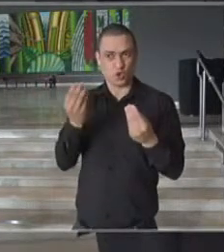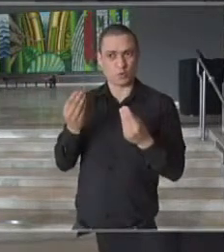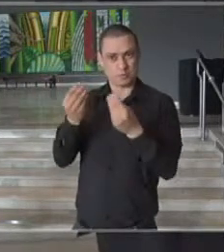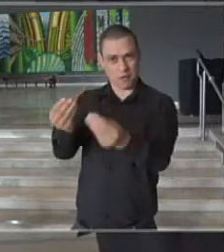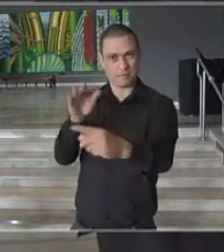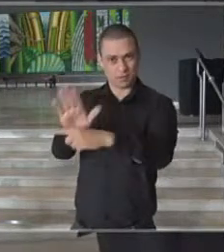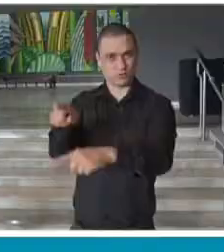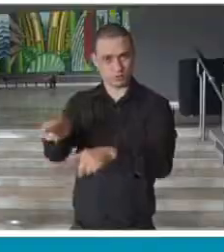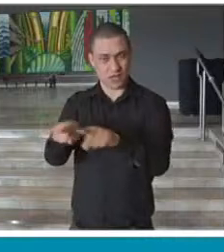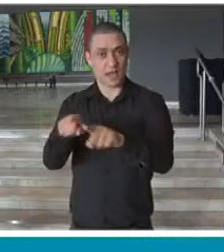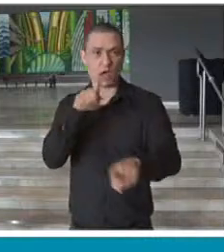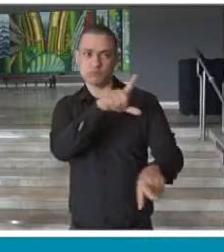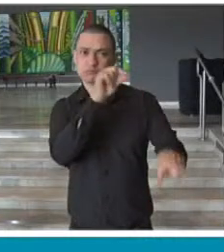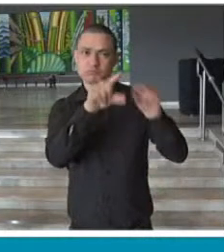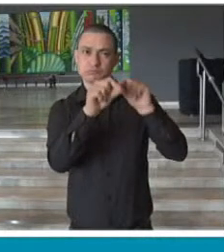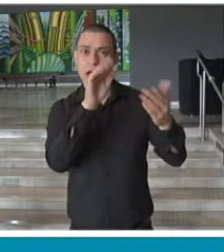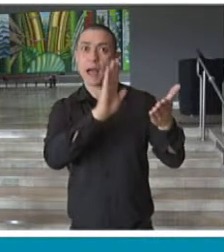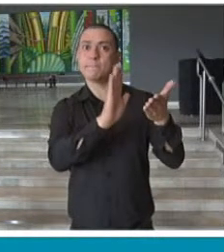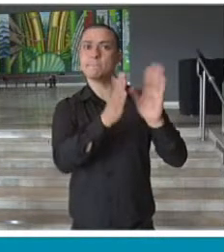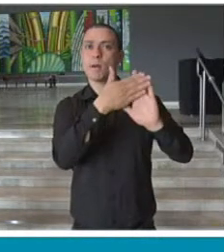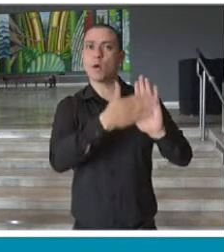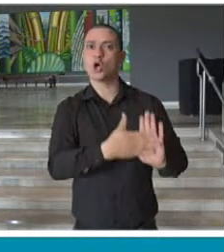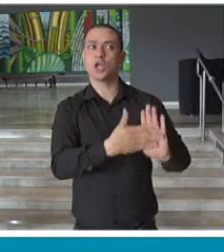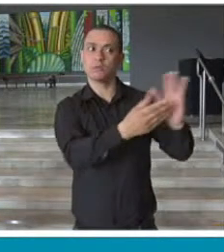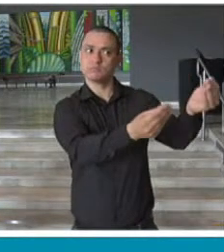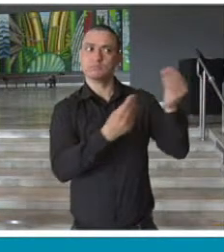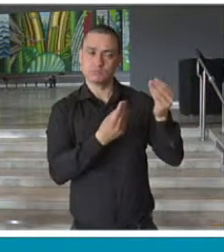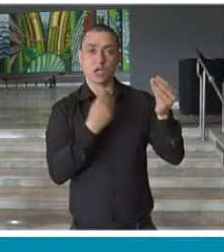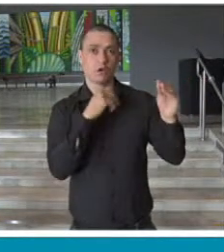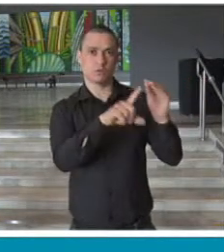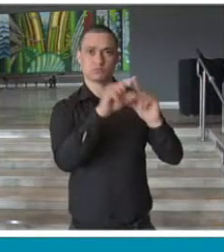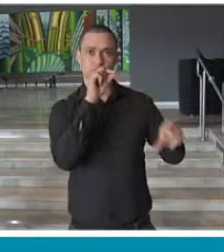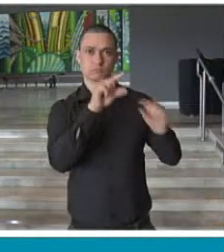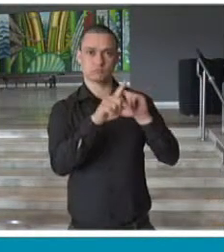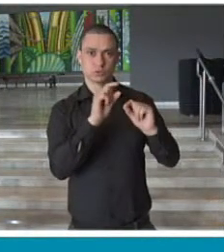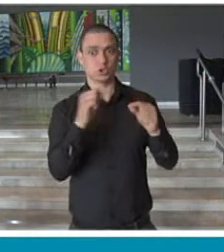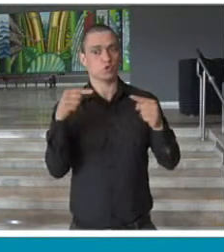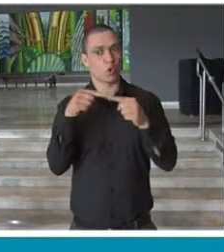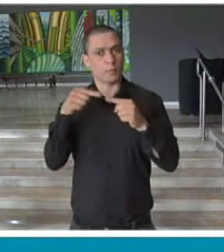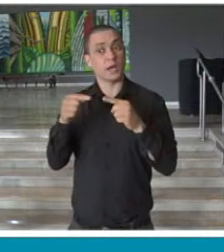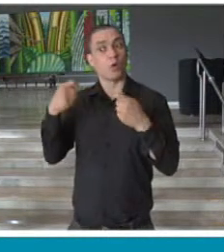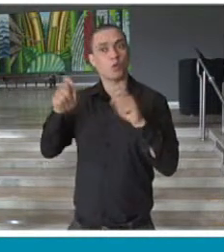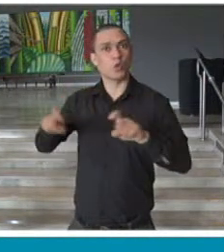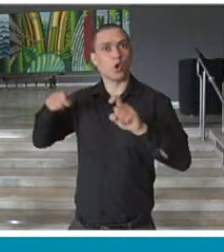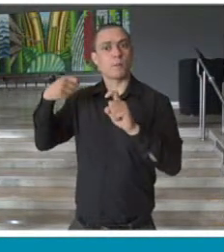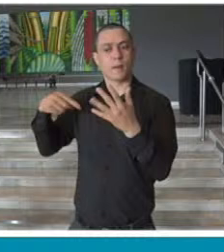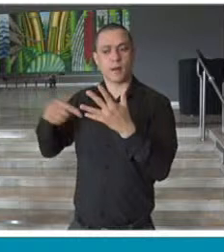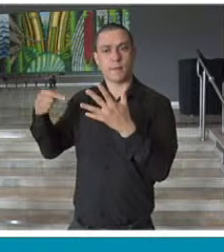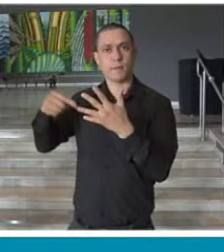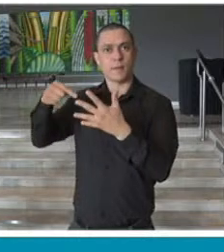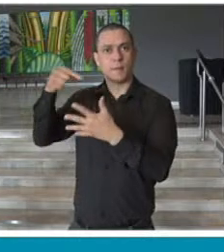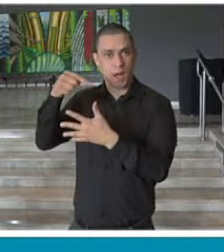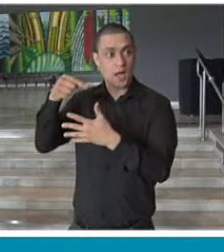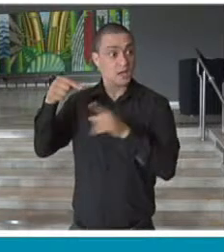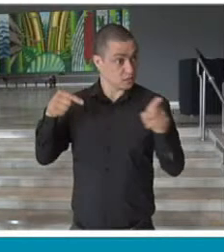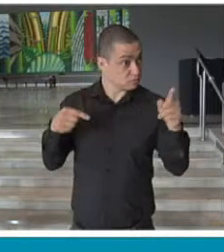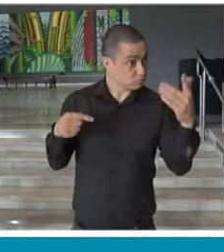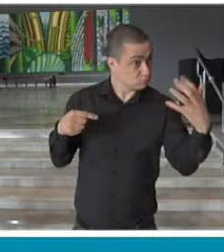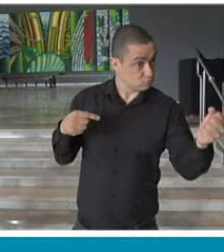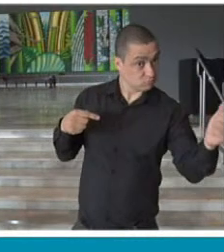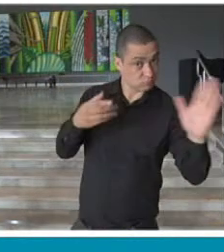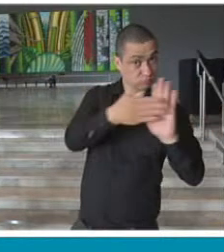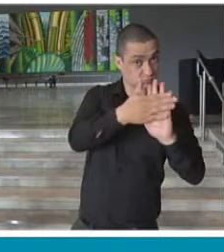condições. A gente vai selecionar as instituições que apresentarem as propostas dentro da especificação mínima estabelecida pela